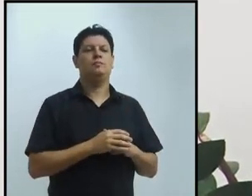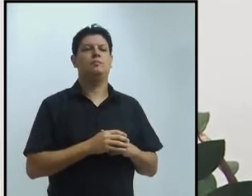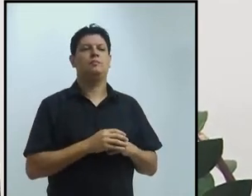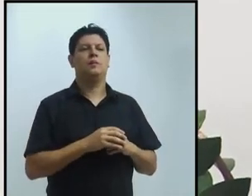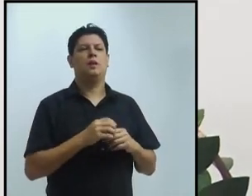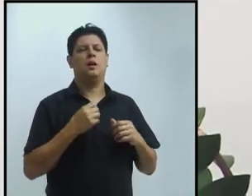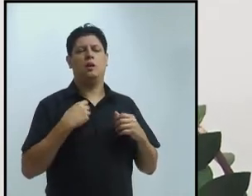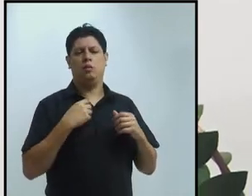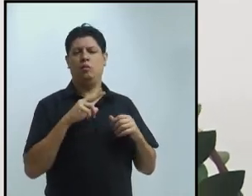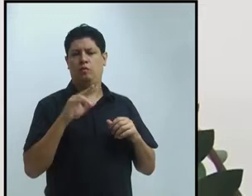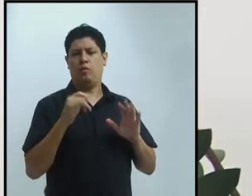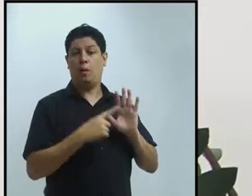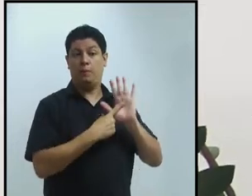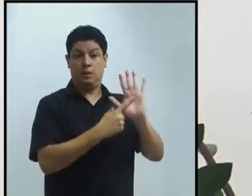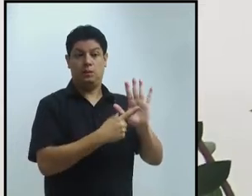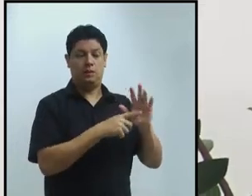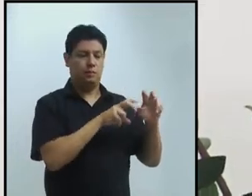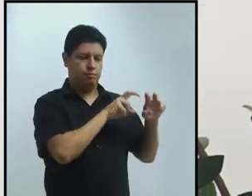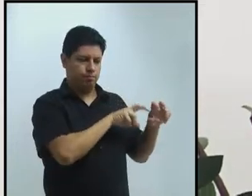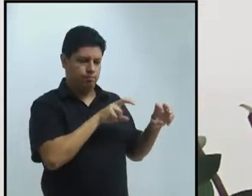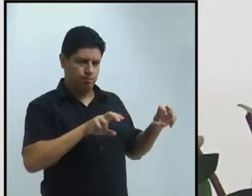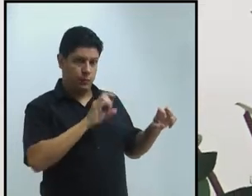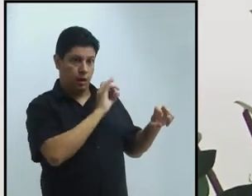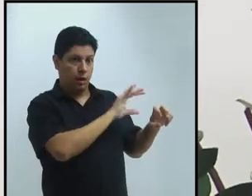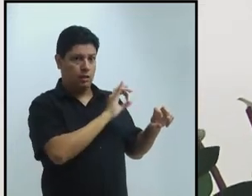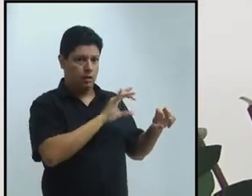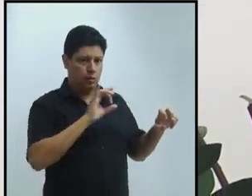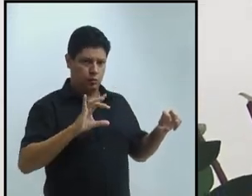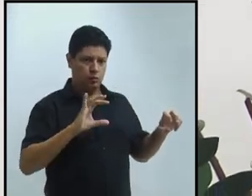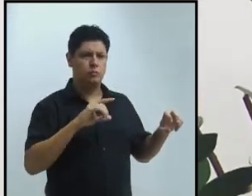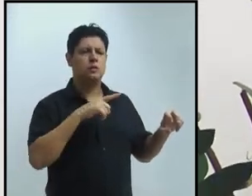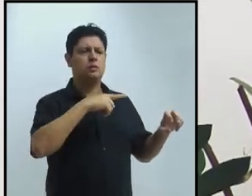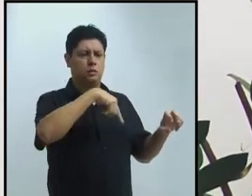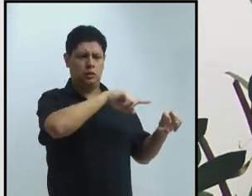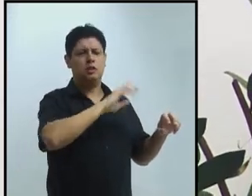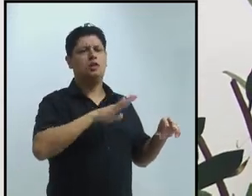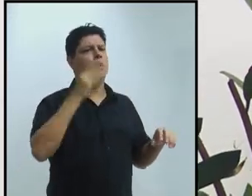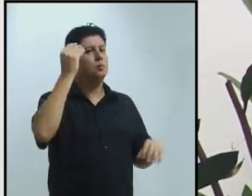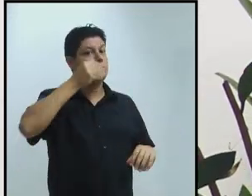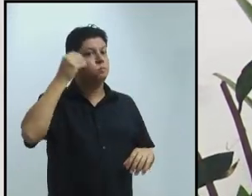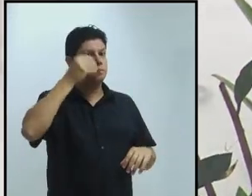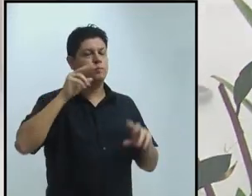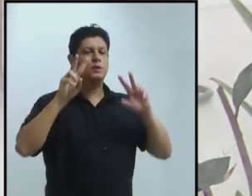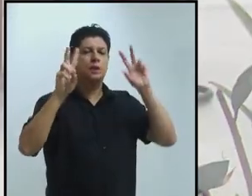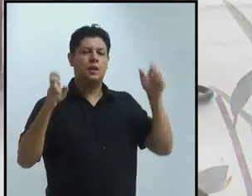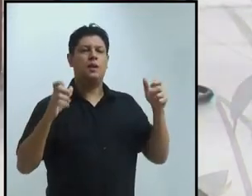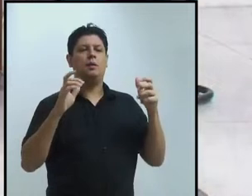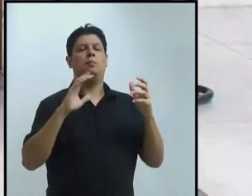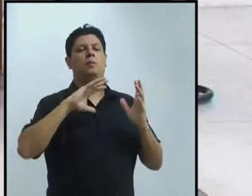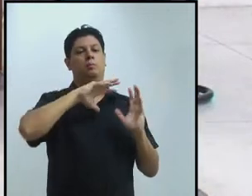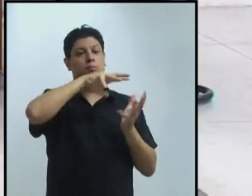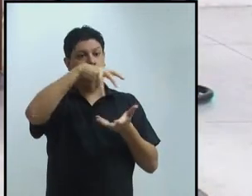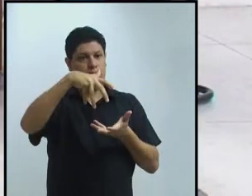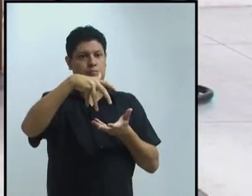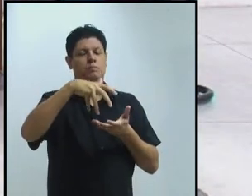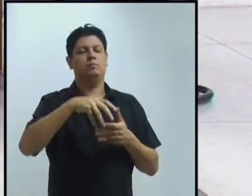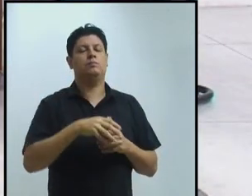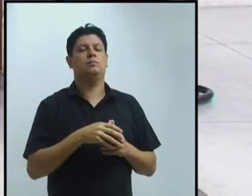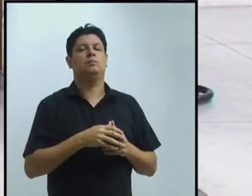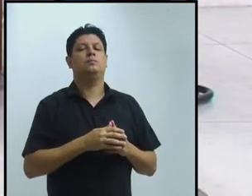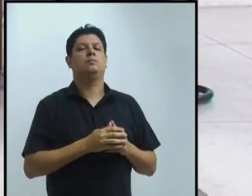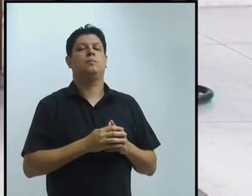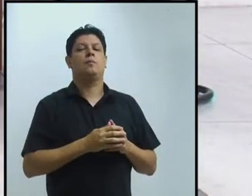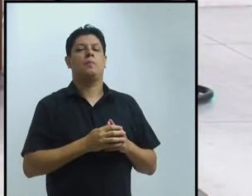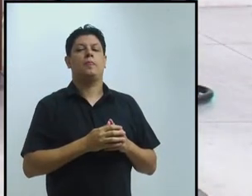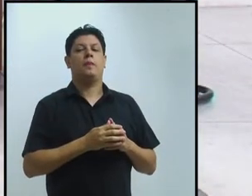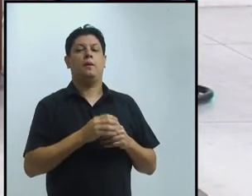trabalhando com a internacionalização há algum tempo. Então, a primeira pessoa que vai falar é a professora Valquíria Magno